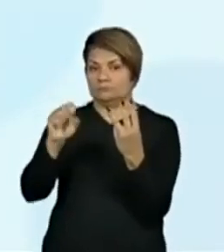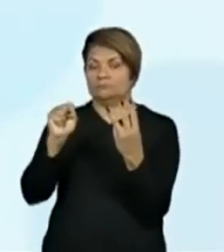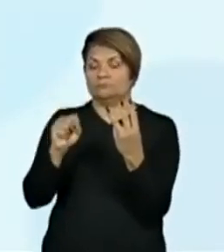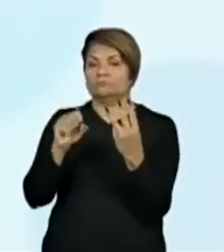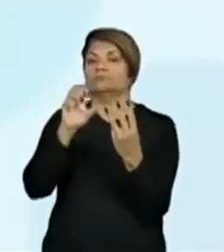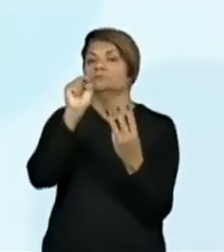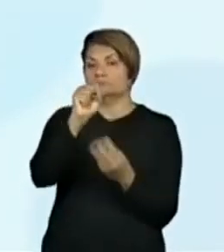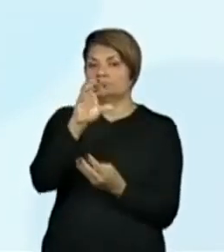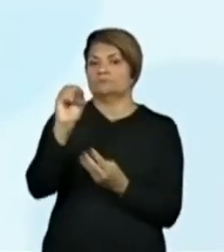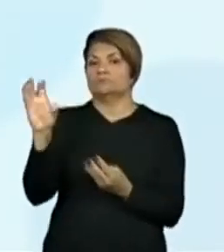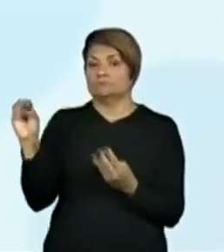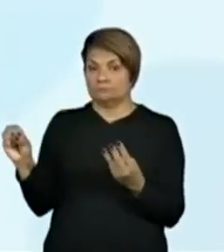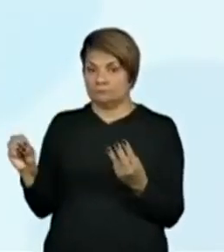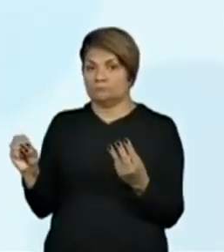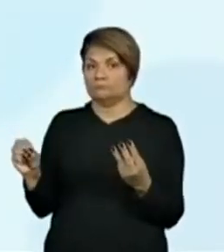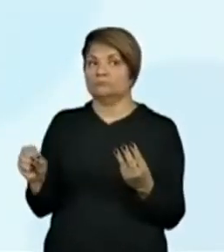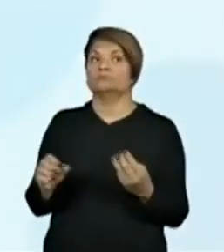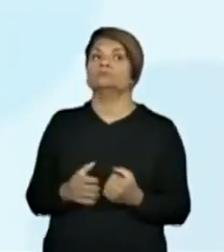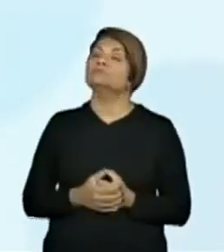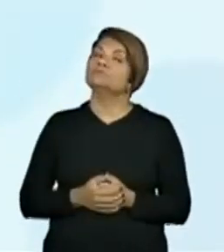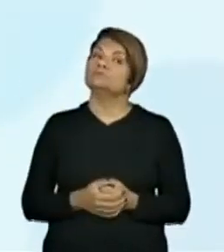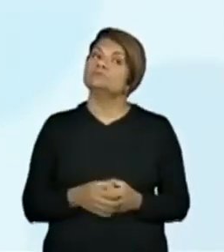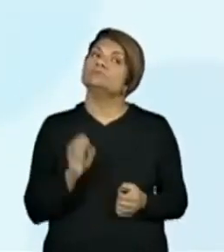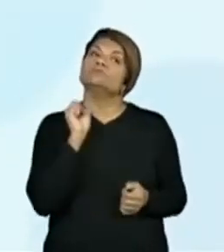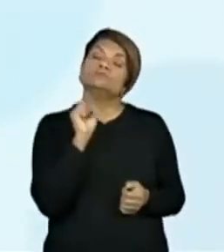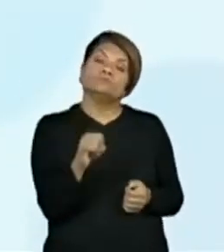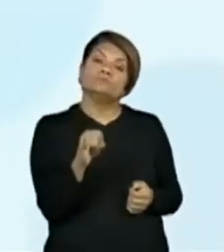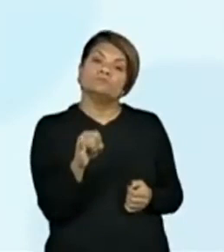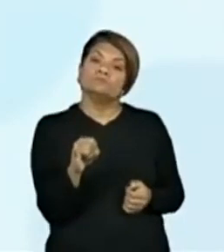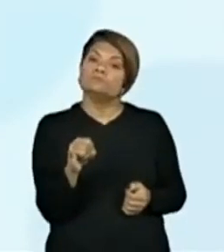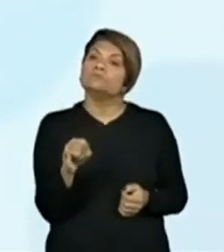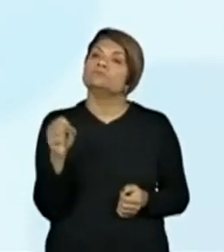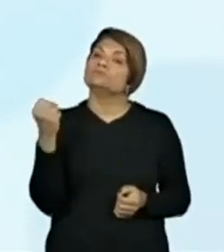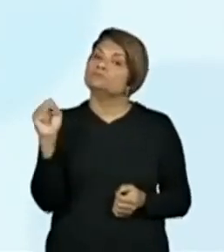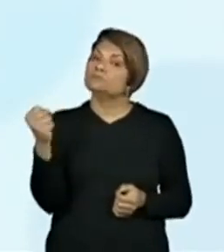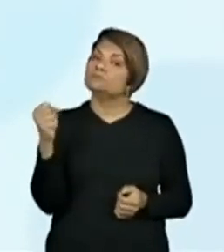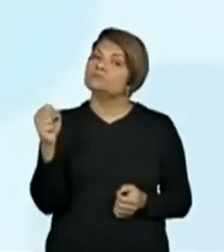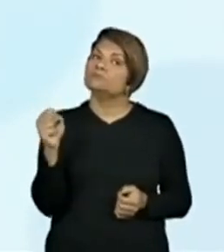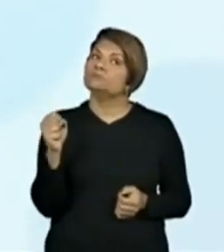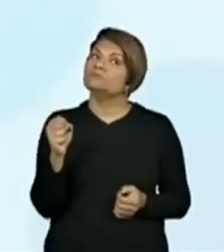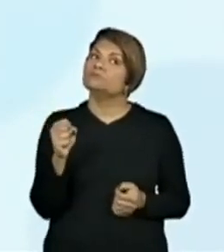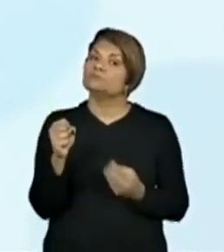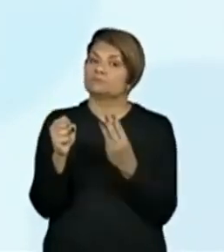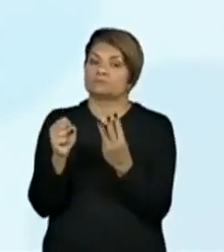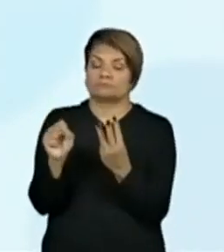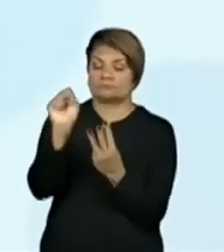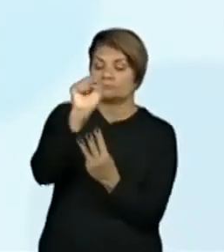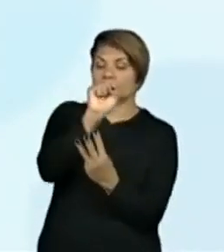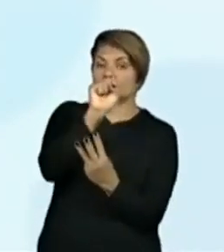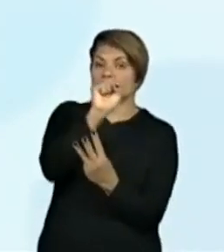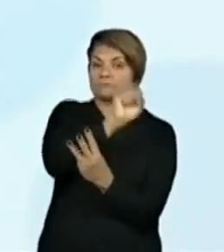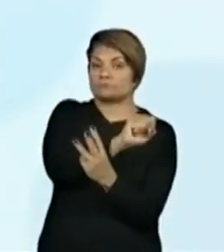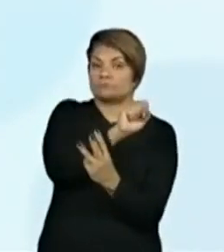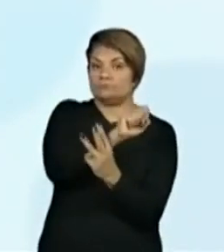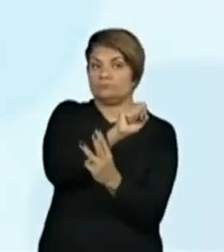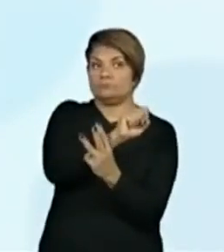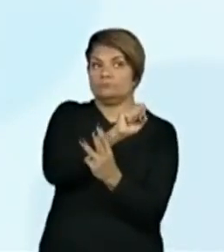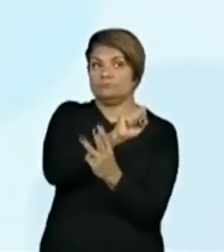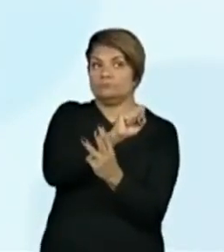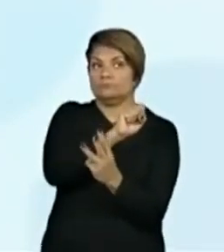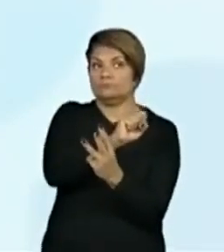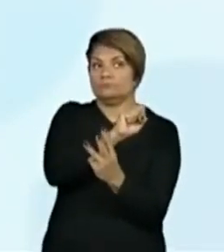Mas, se a gente colocasse o 8 no final, olha a mudança